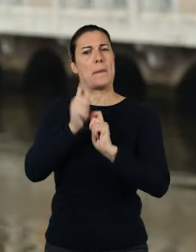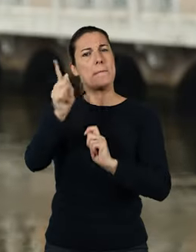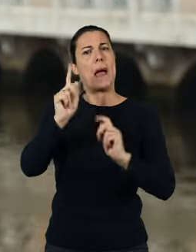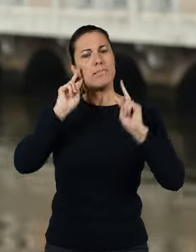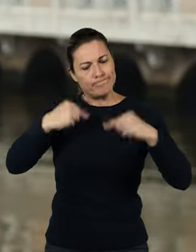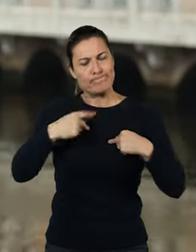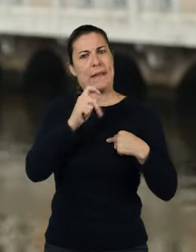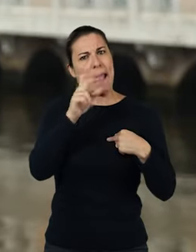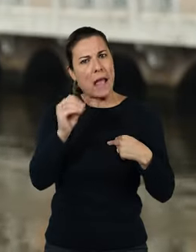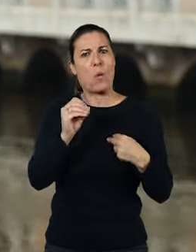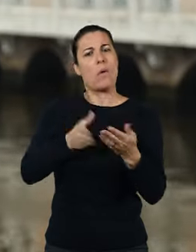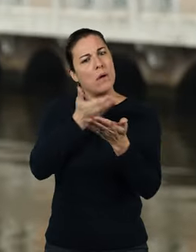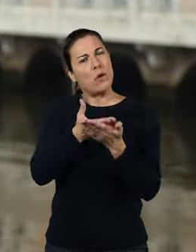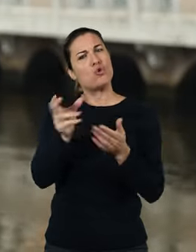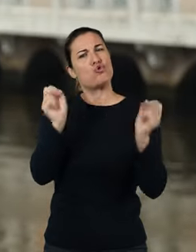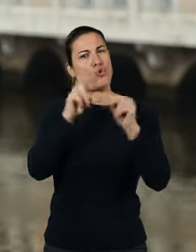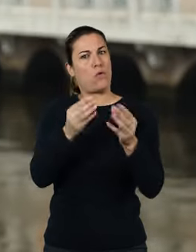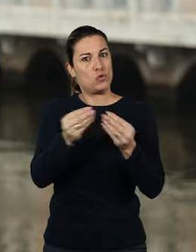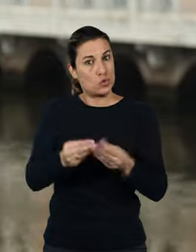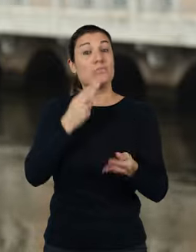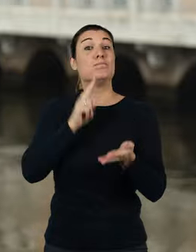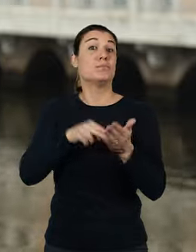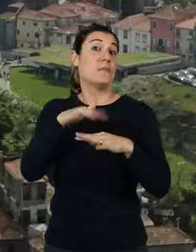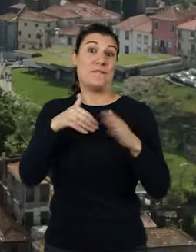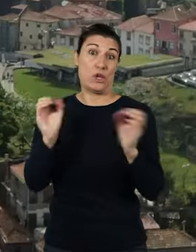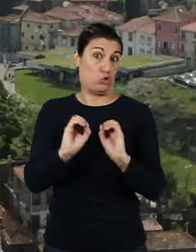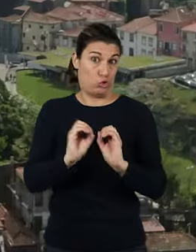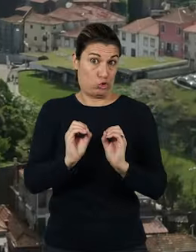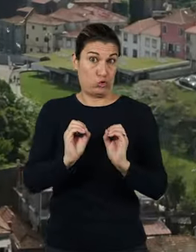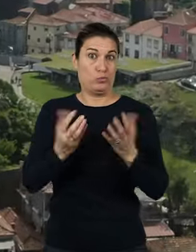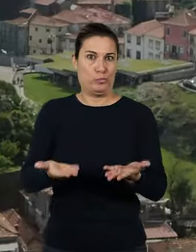Podia reconhecer os erros e apresentar soluções novas. Mas não o fez.